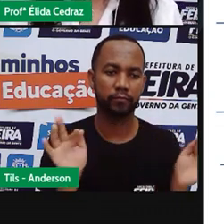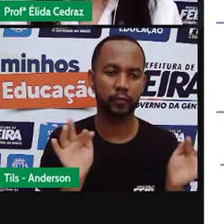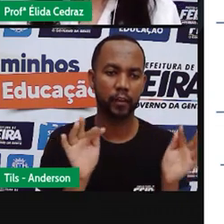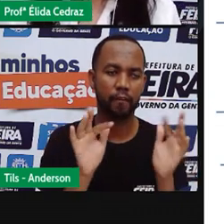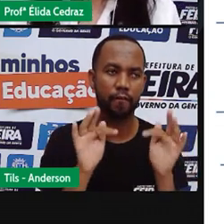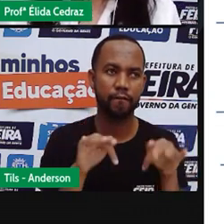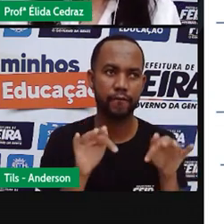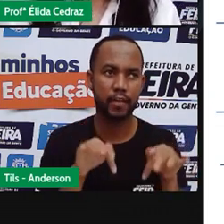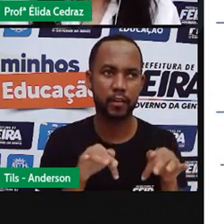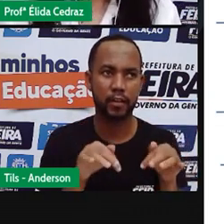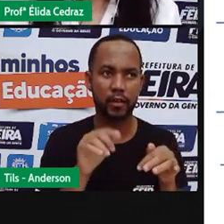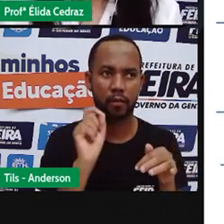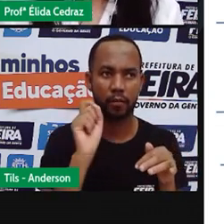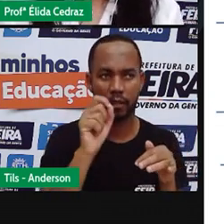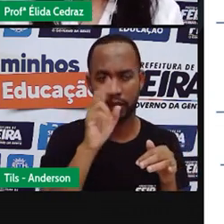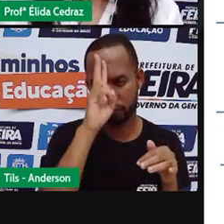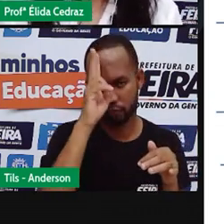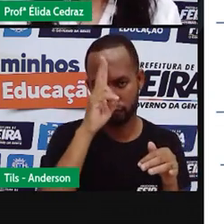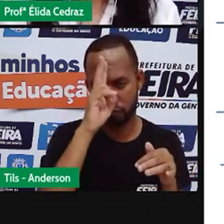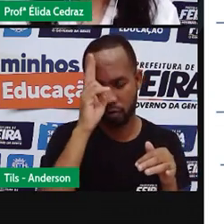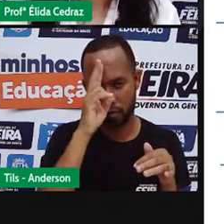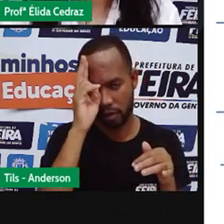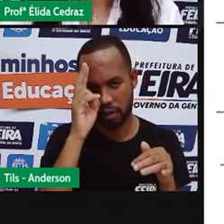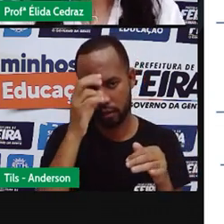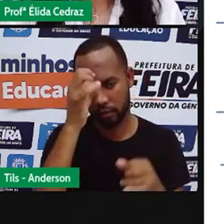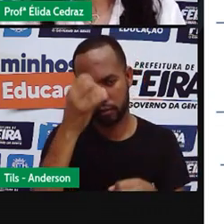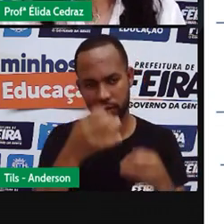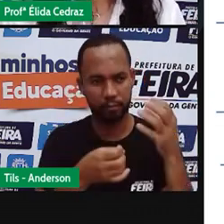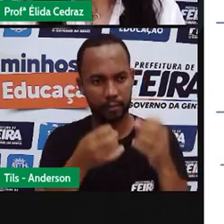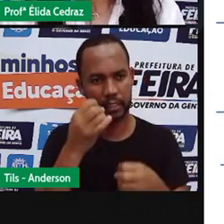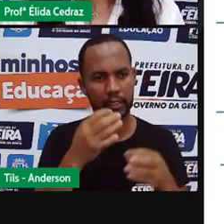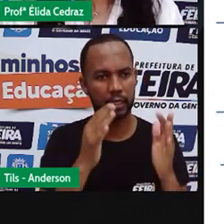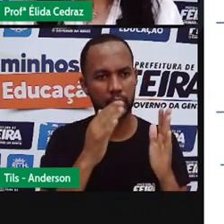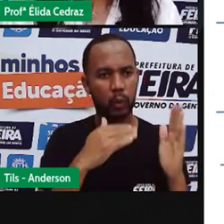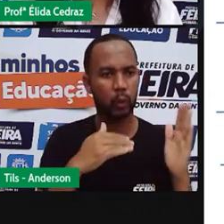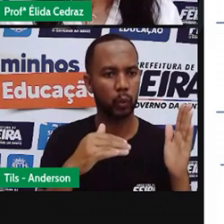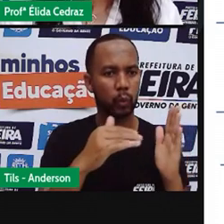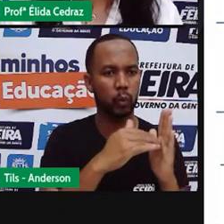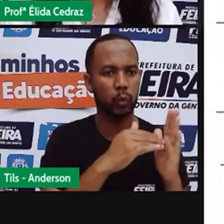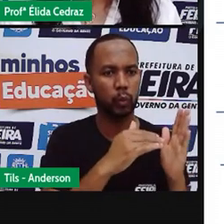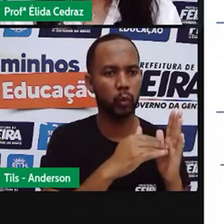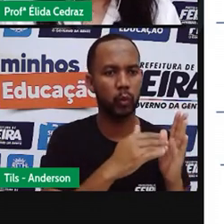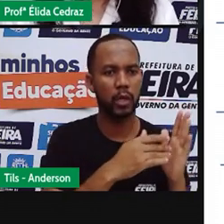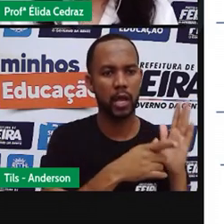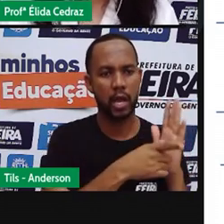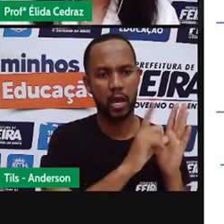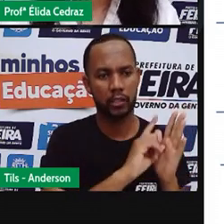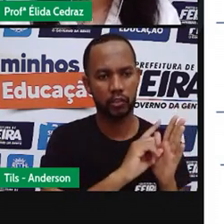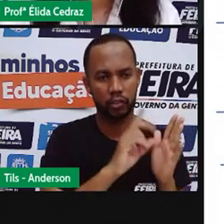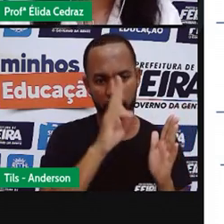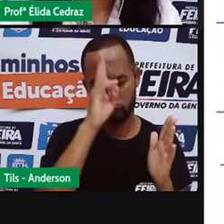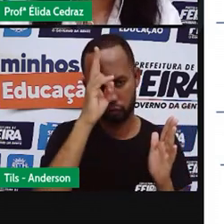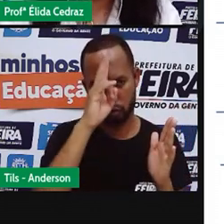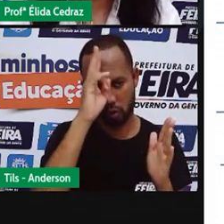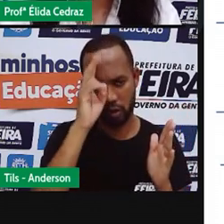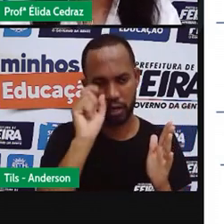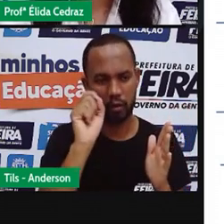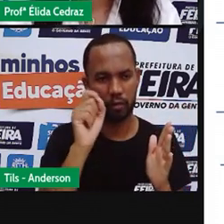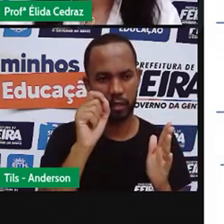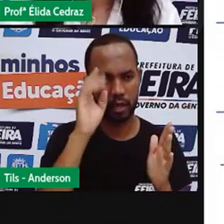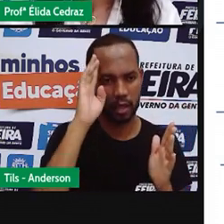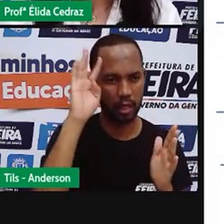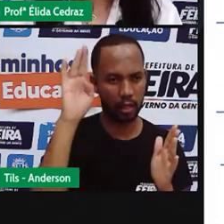no final do mundo da história que justifica tudo o que aconteceu na história e que nos faça um